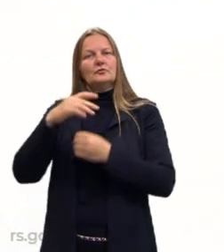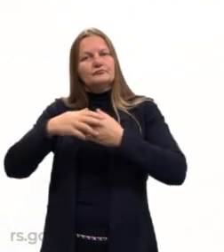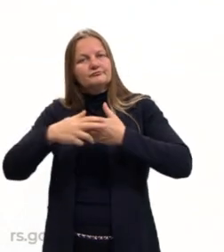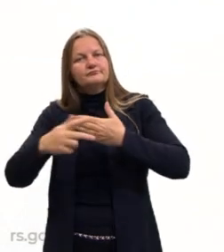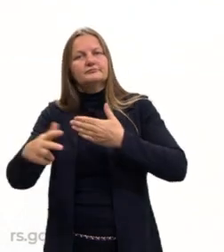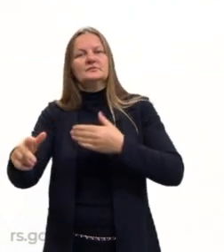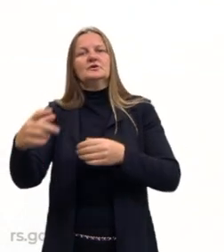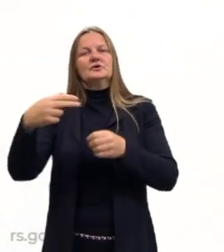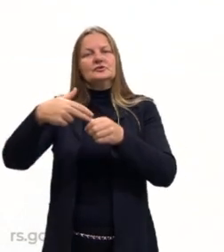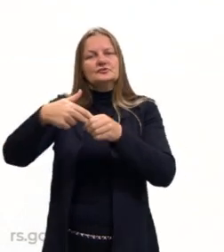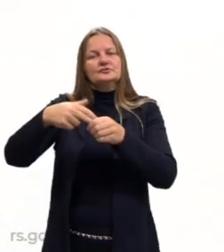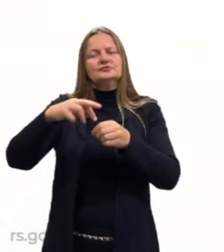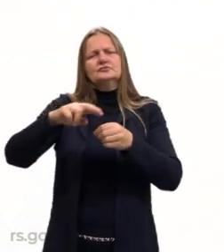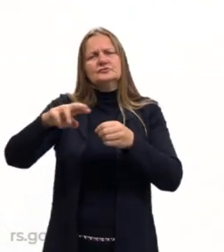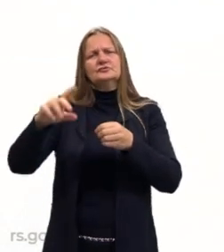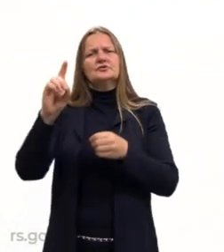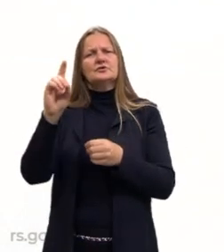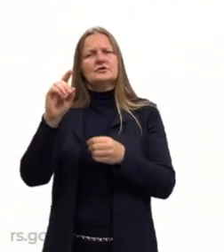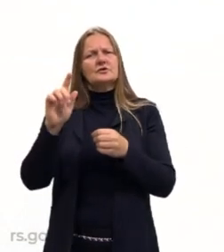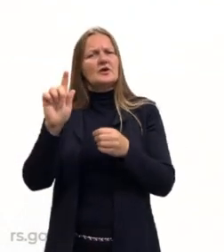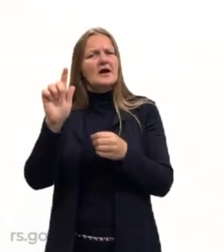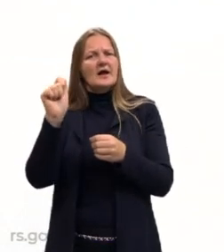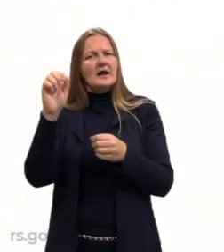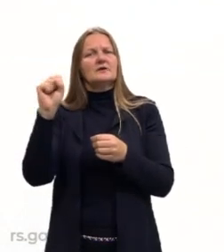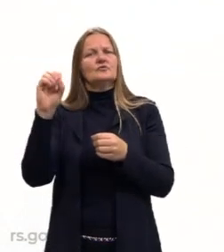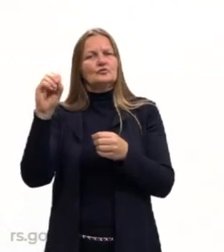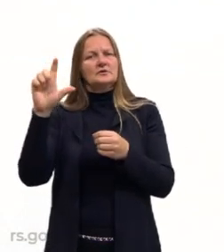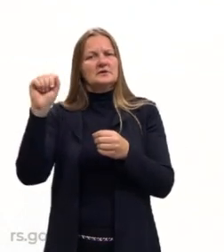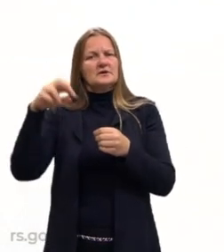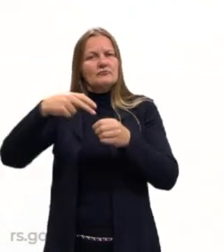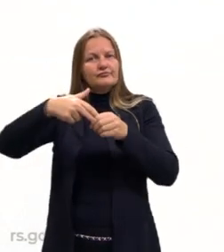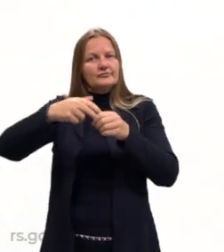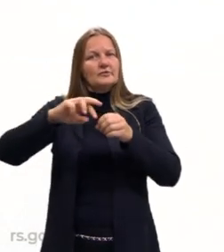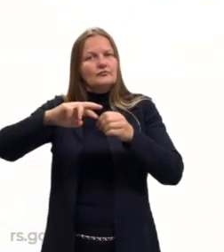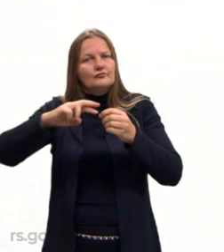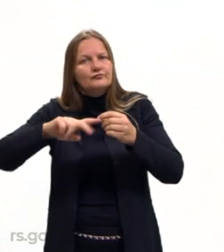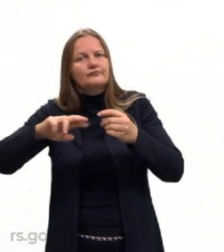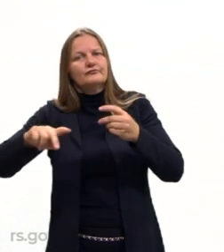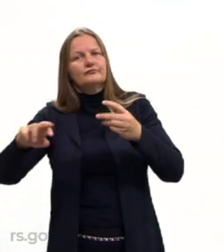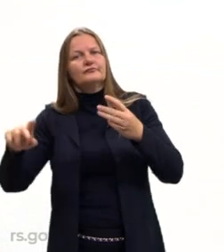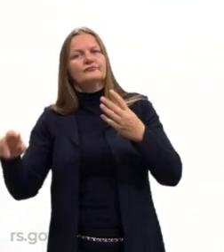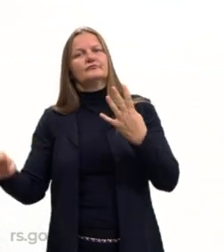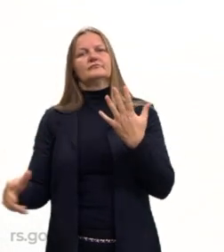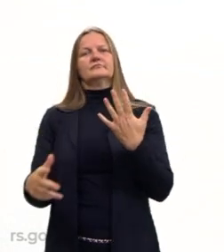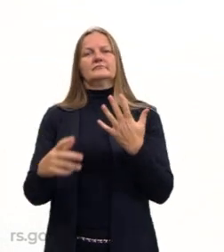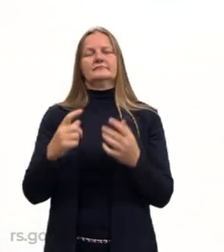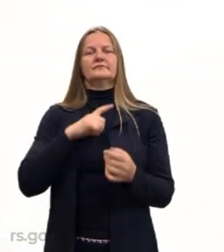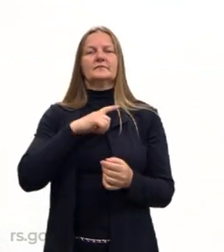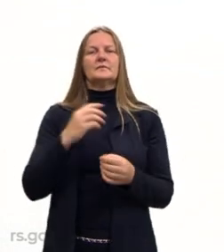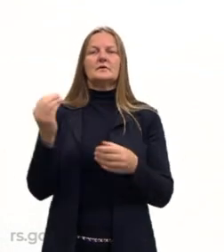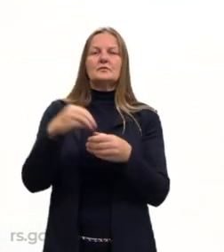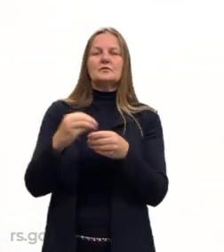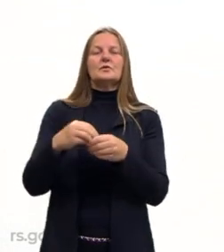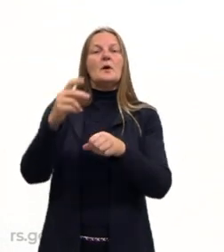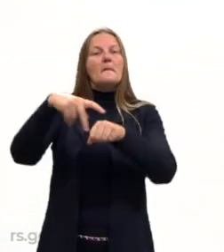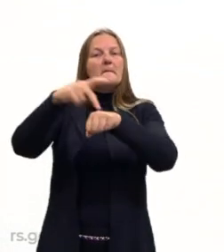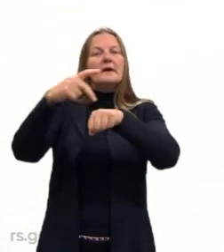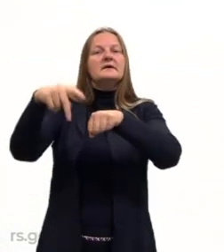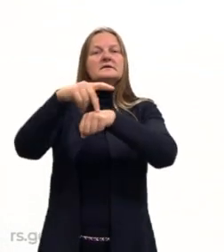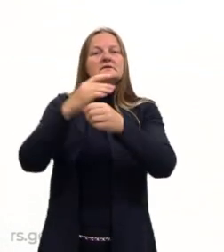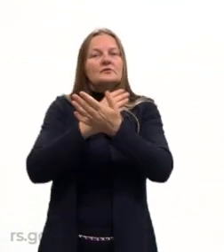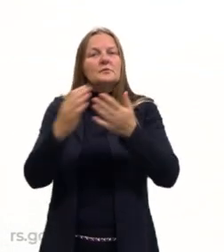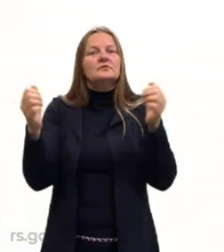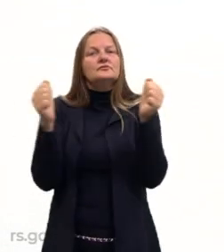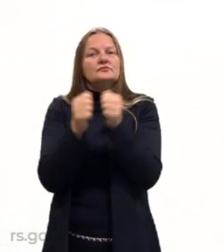Diesel, gasolina, entre outras coisas. E também vou ter a inserção de outros países, né? Então,